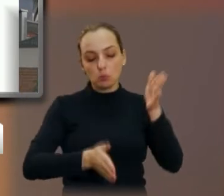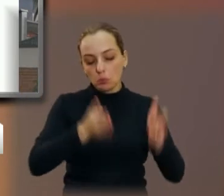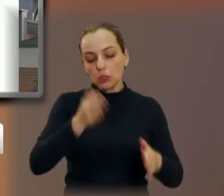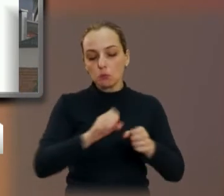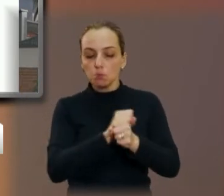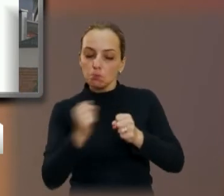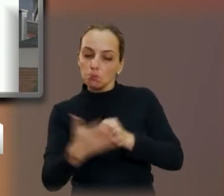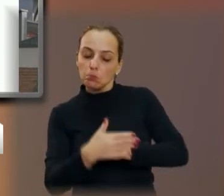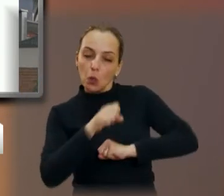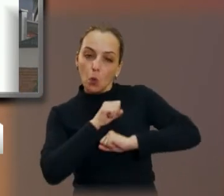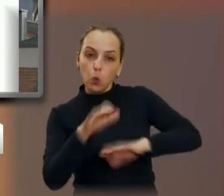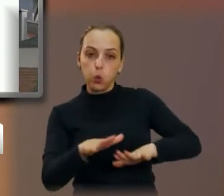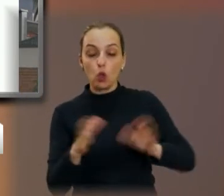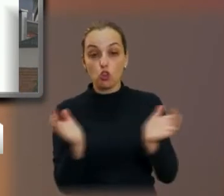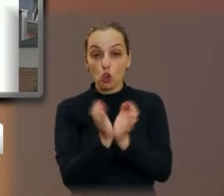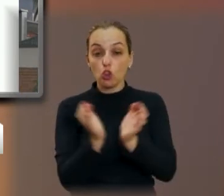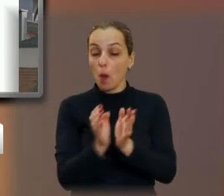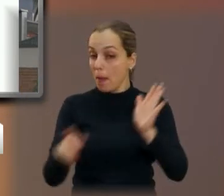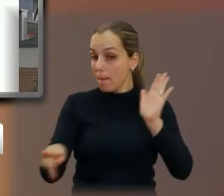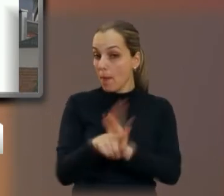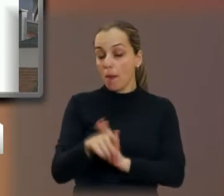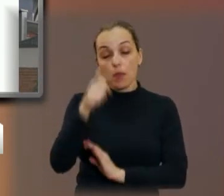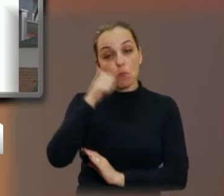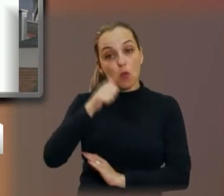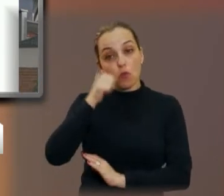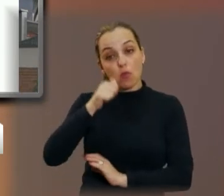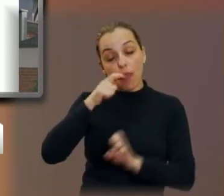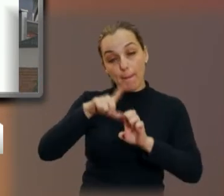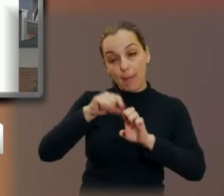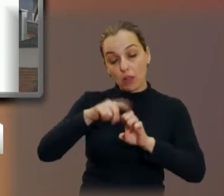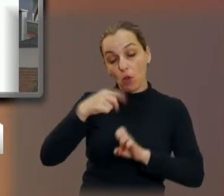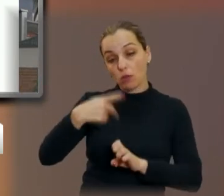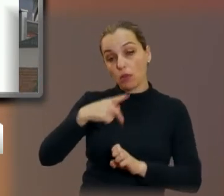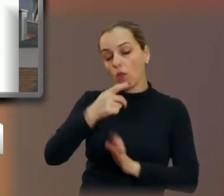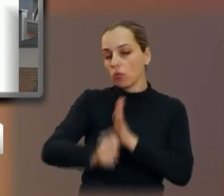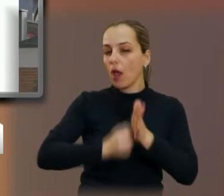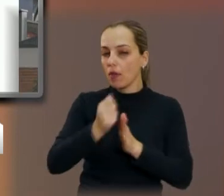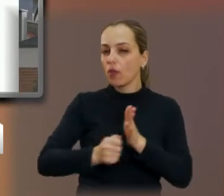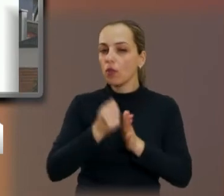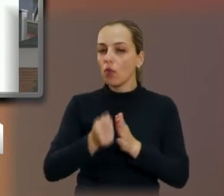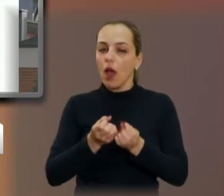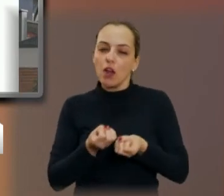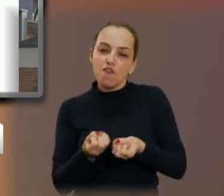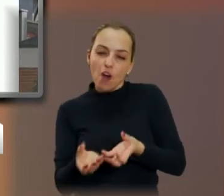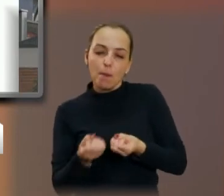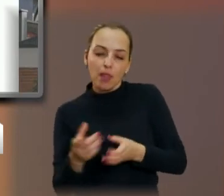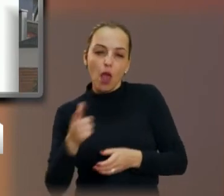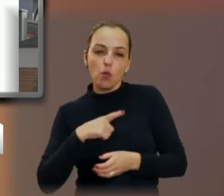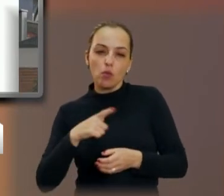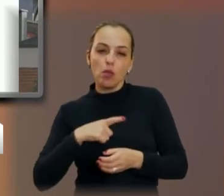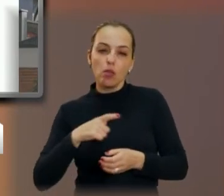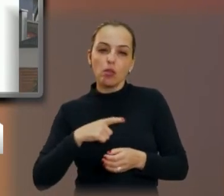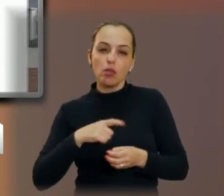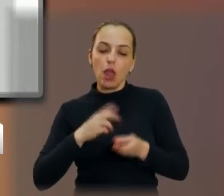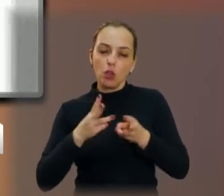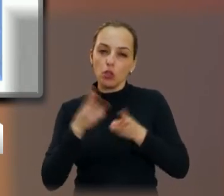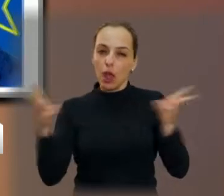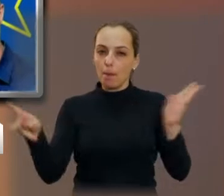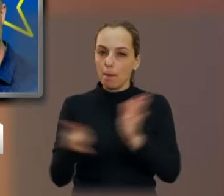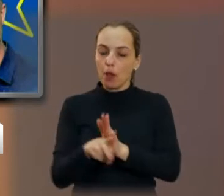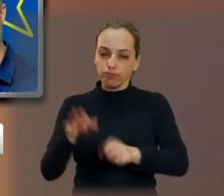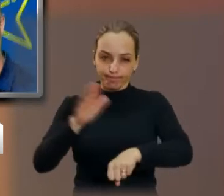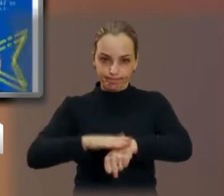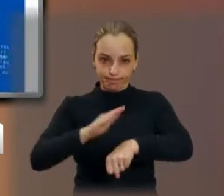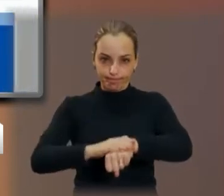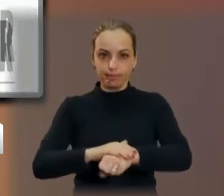Mulheres Empreendedoras de Araraquara. Todas as informações você pode conferir em rafaildeangeli.com. Gostaria de passar para a próxima transparência.